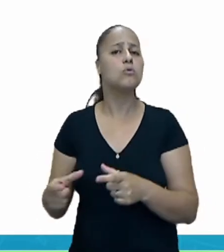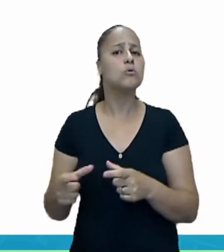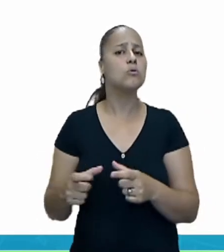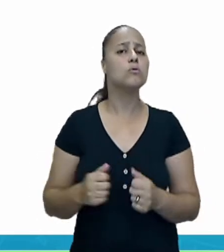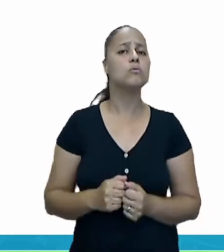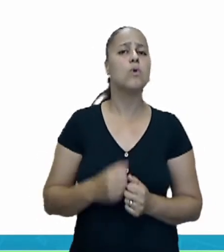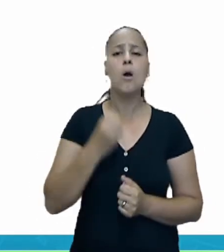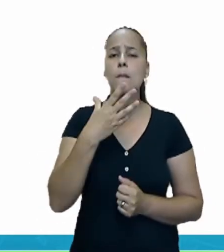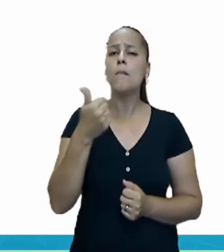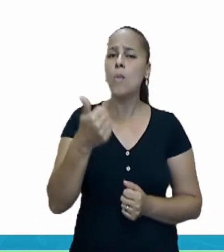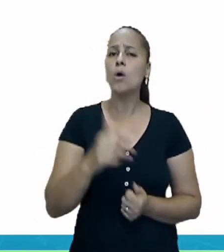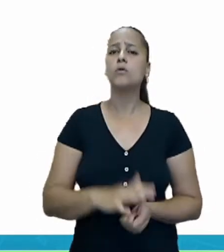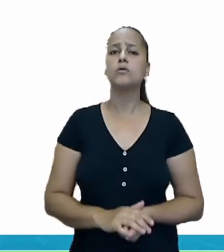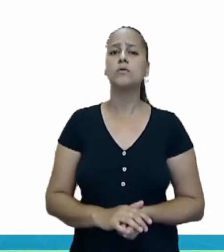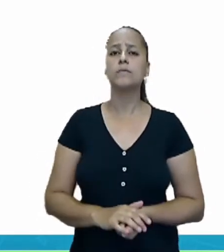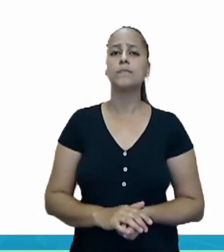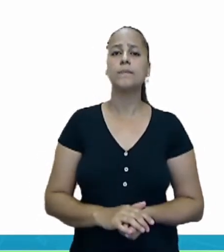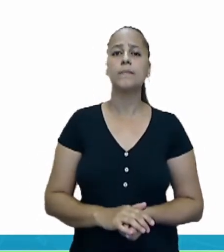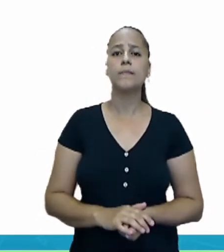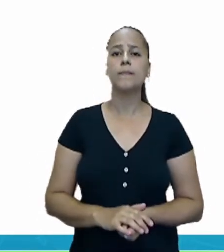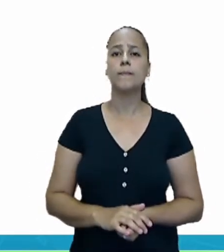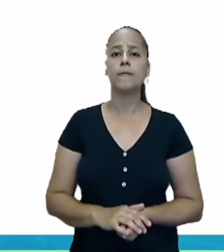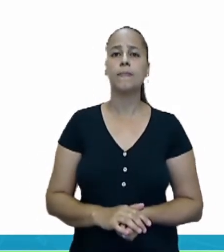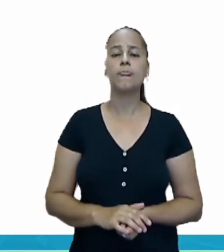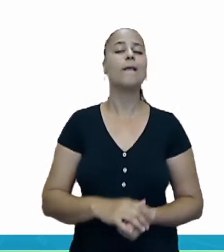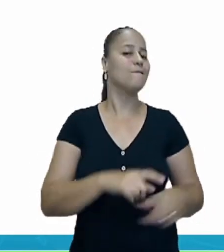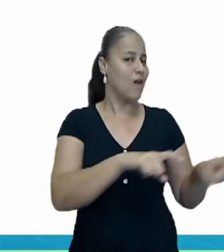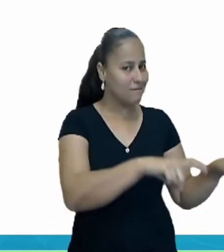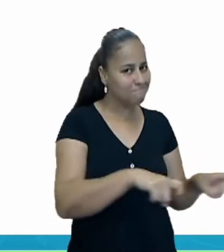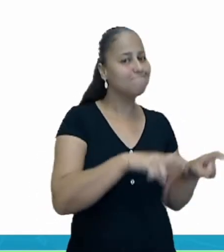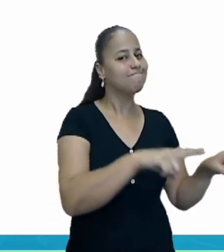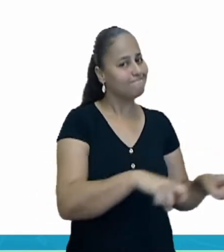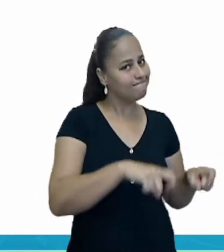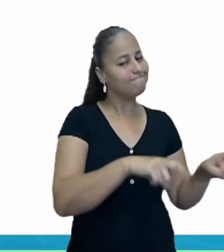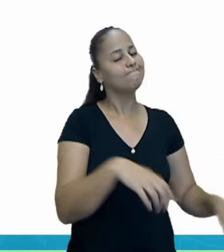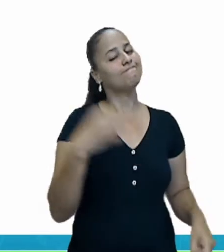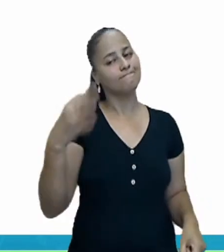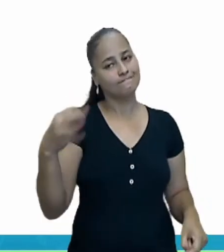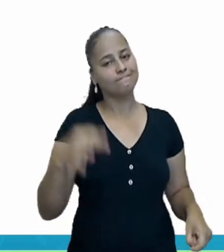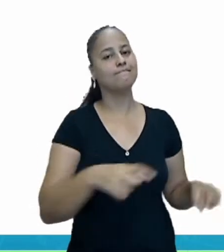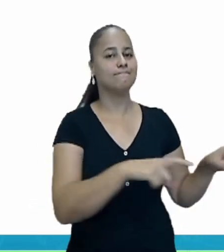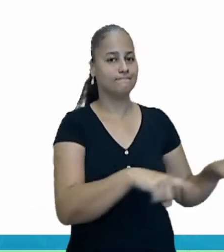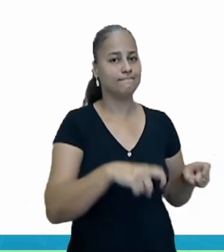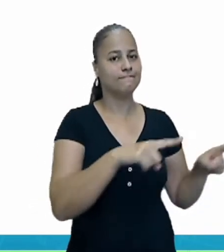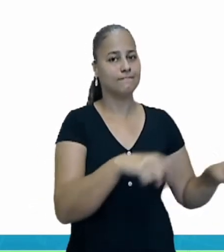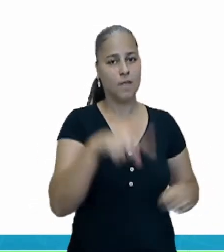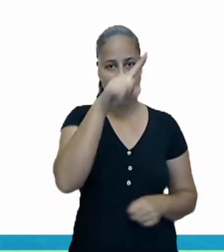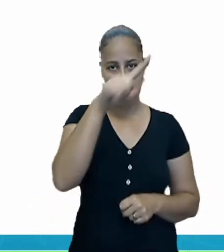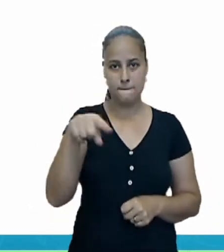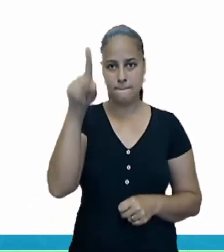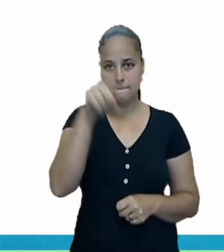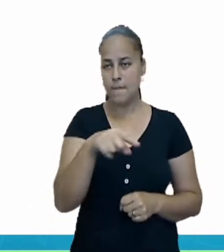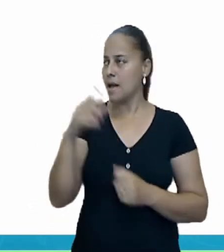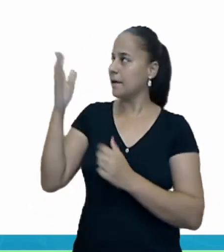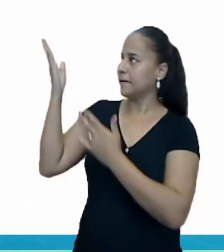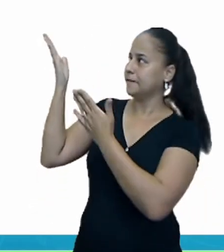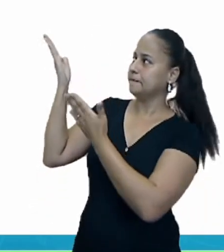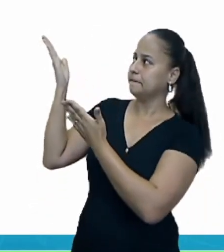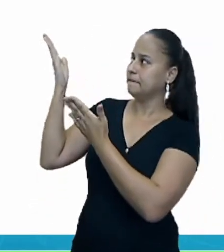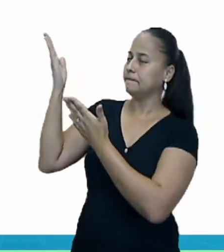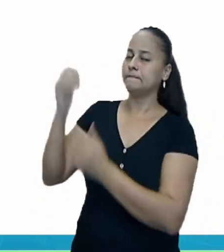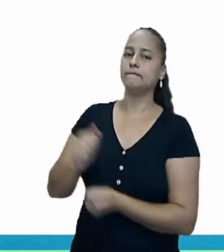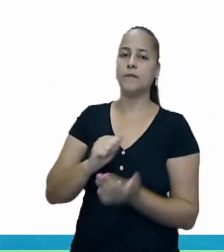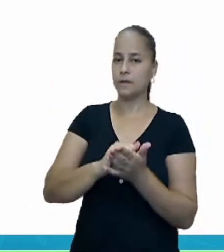podem viver também é na fazenda, nas fazendas, porque ali tem também a